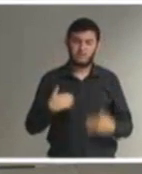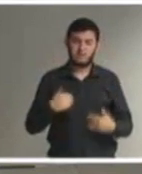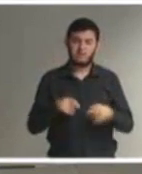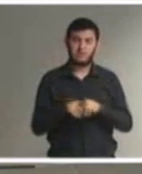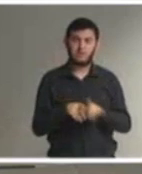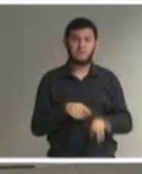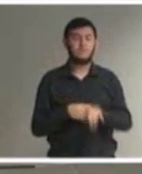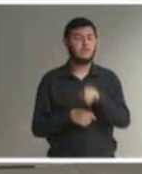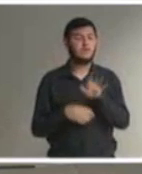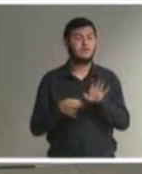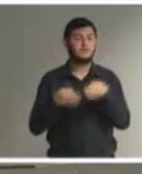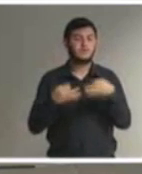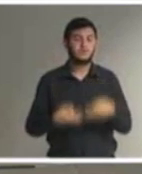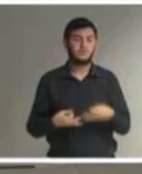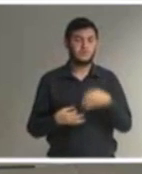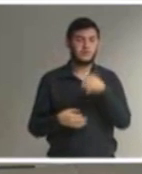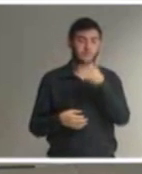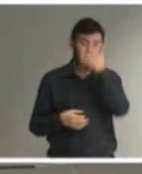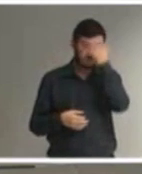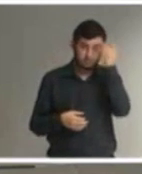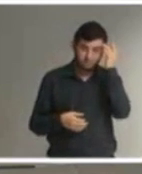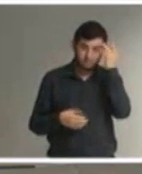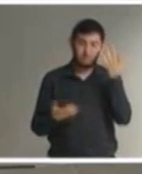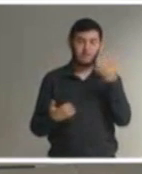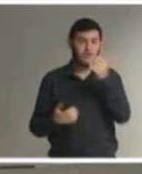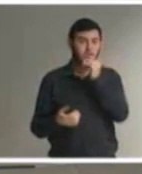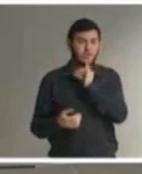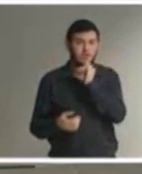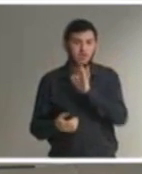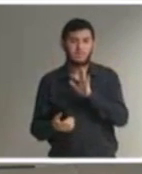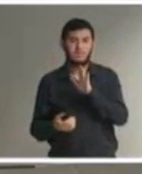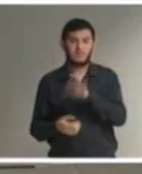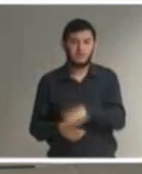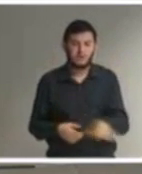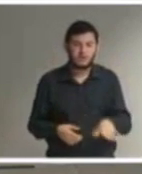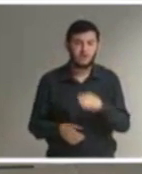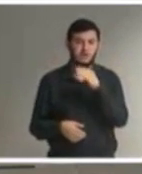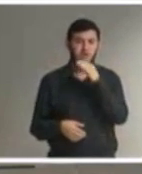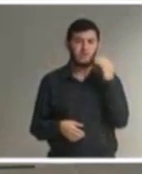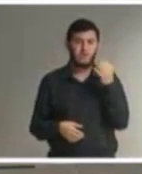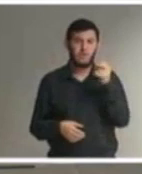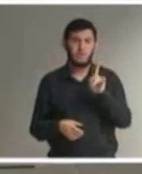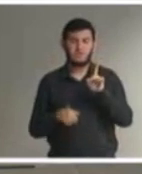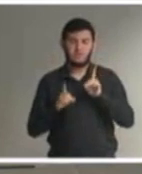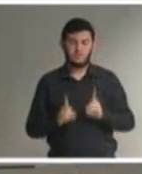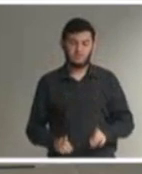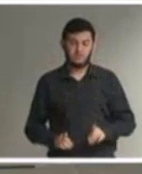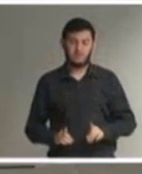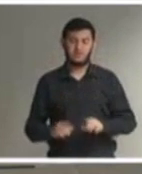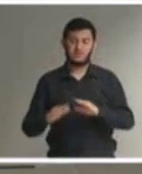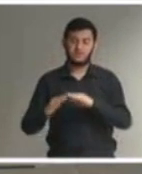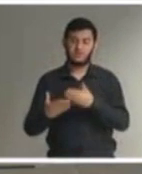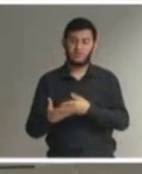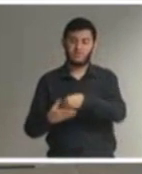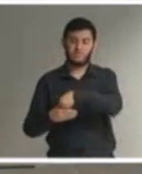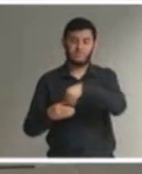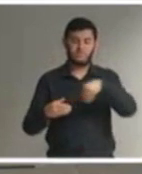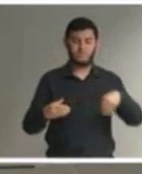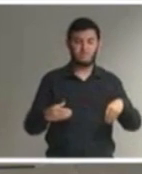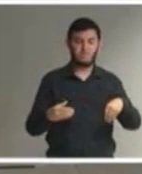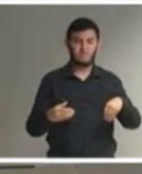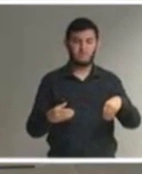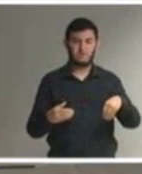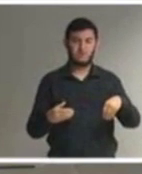adolescente ou qualquer pessoa com deficiência fora da escola simplesmente por causa de suas